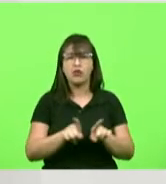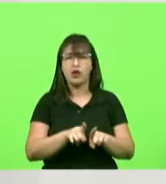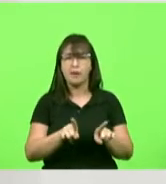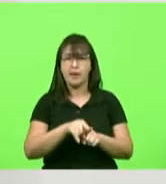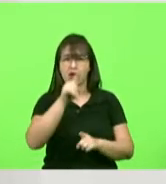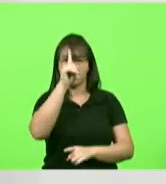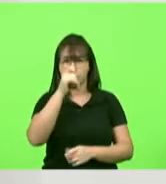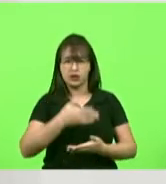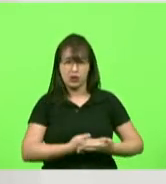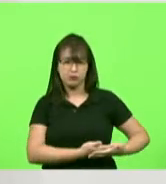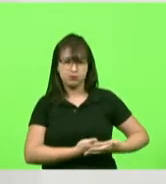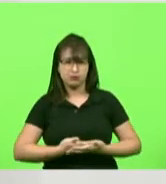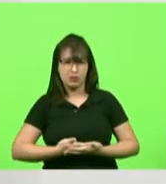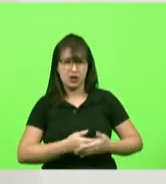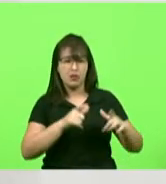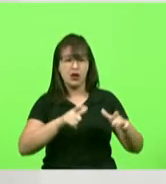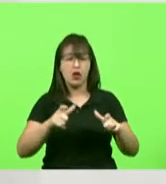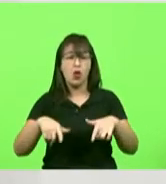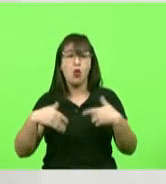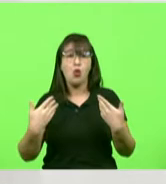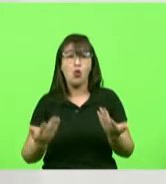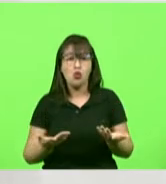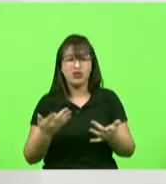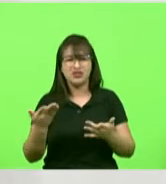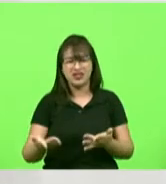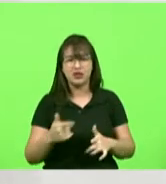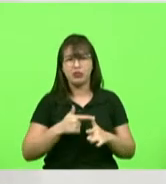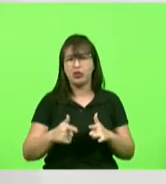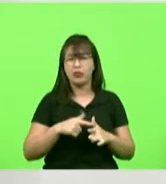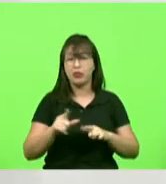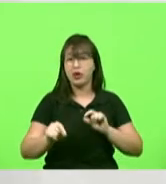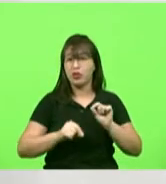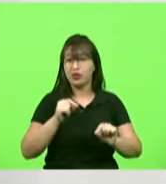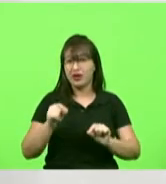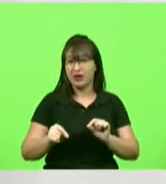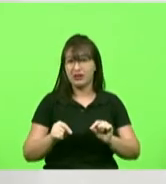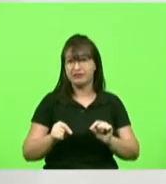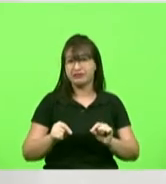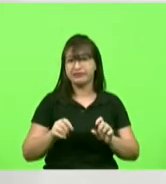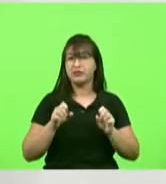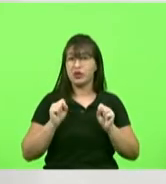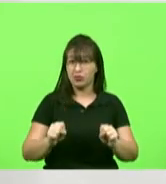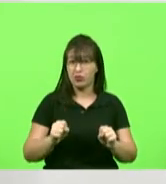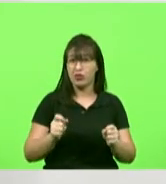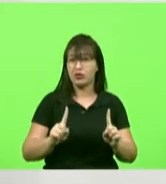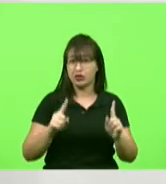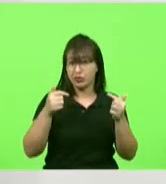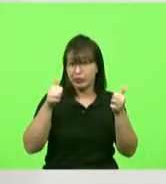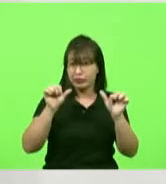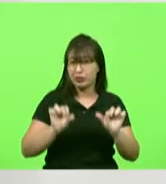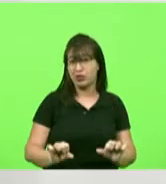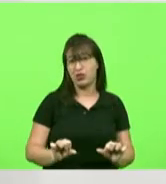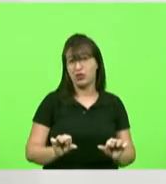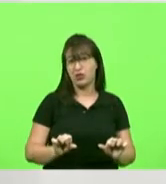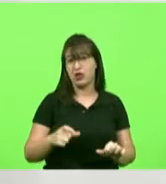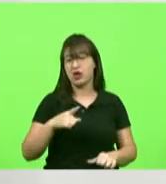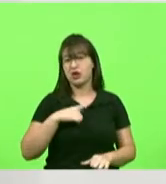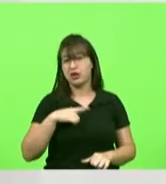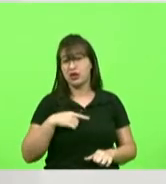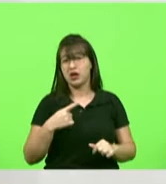por isso como eu disse nada é tão ruim que não possa piorar hoje nós temos um déficit de equipamento